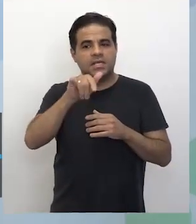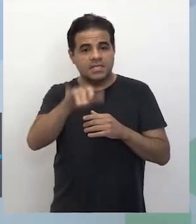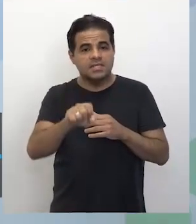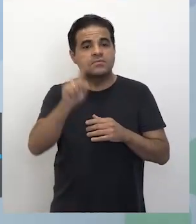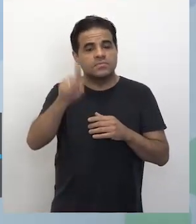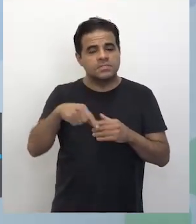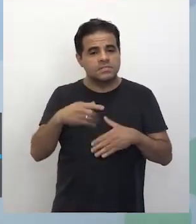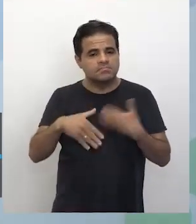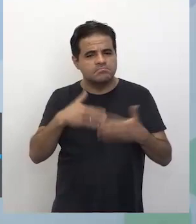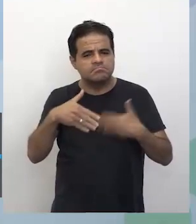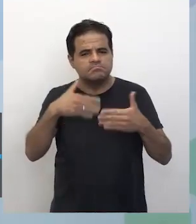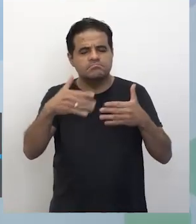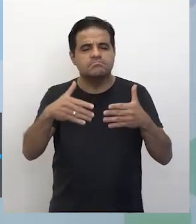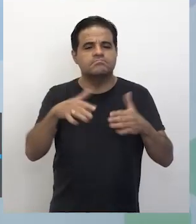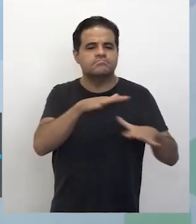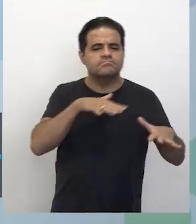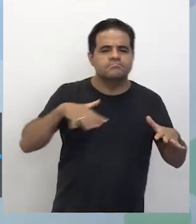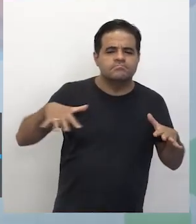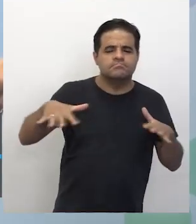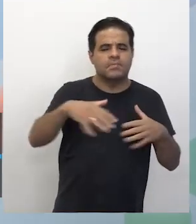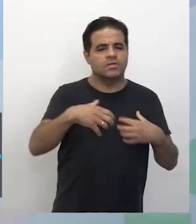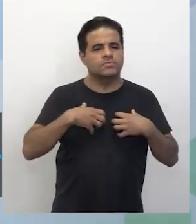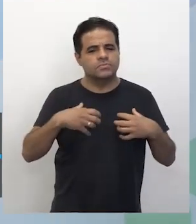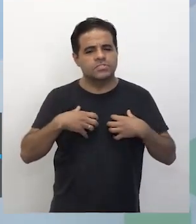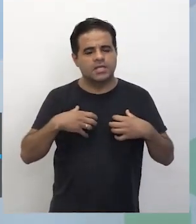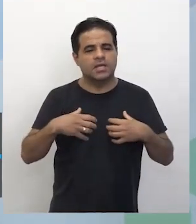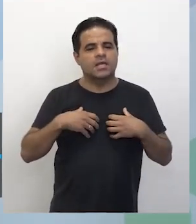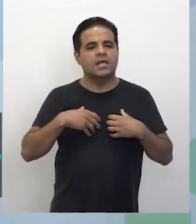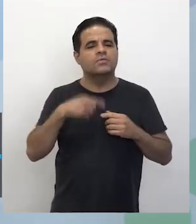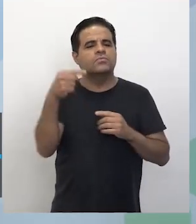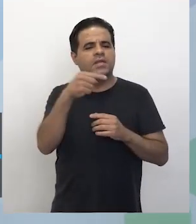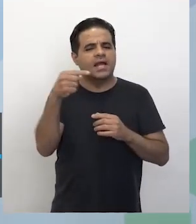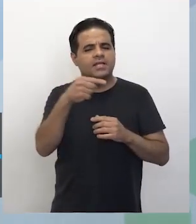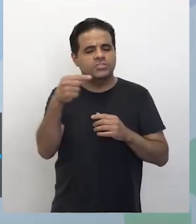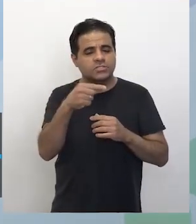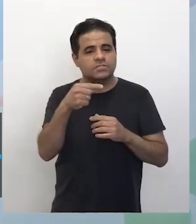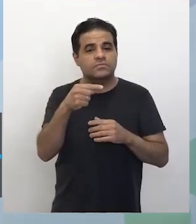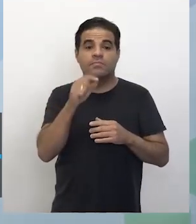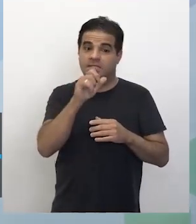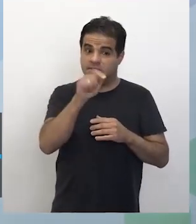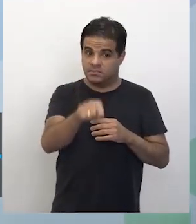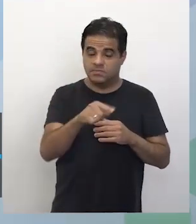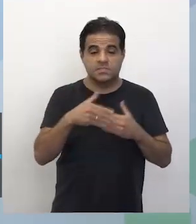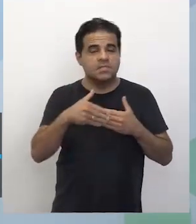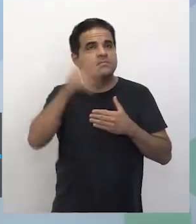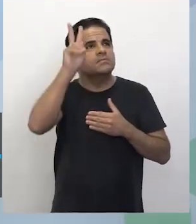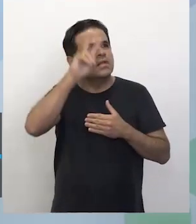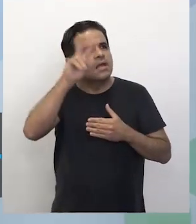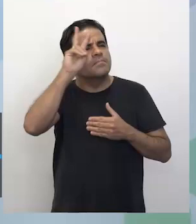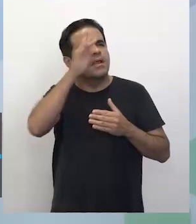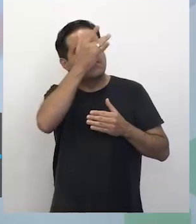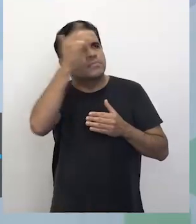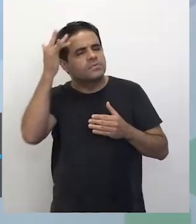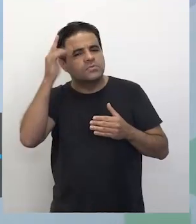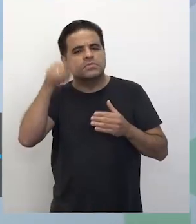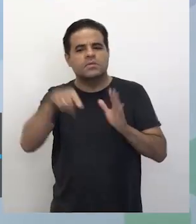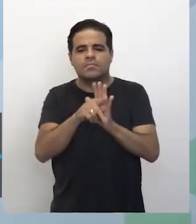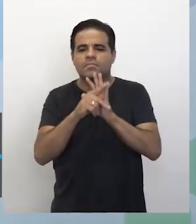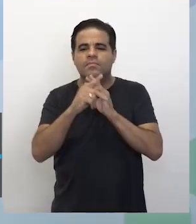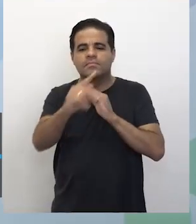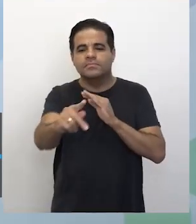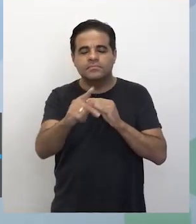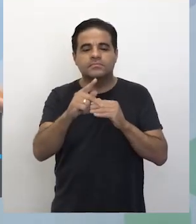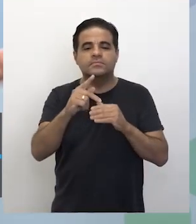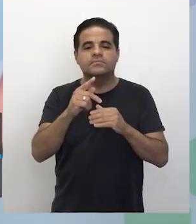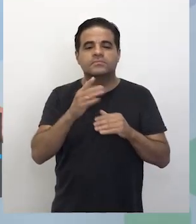marginalizado, estigmatizado de uma maneira só negativa, né? Mas que você vai ser sempre lembrado que você não é dali. Eu acho que um